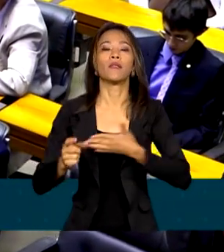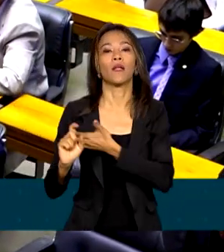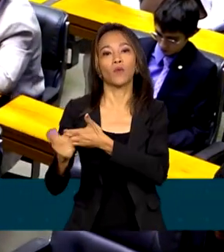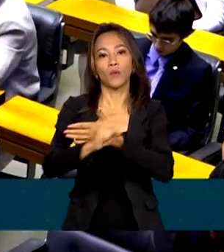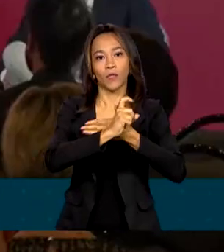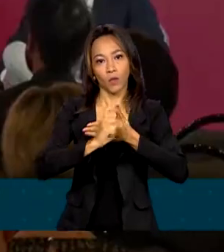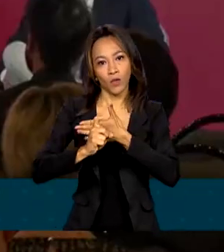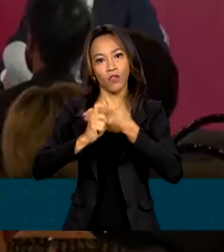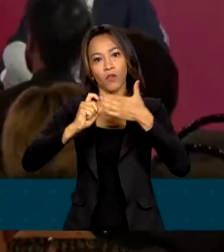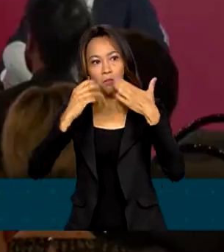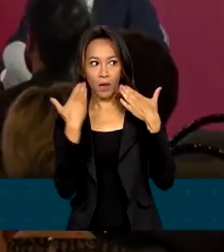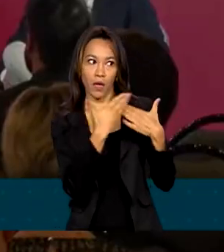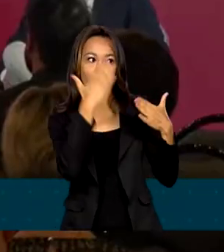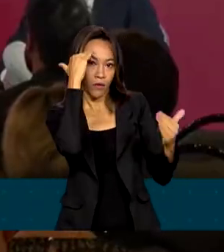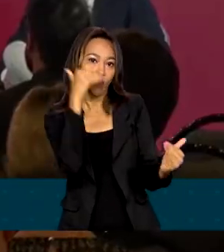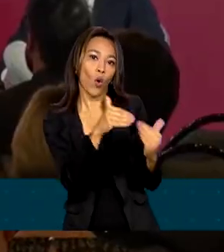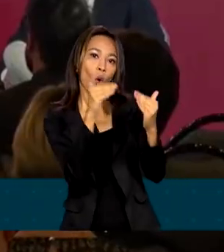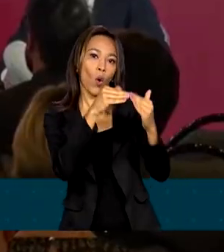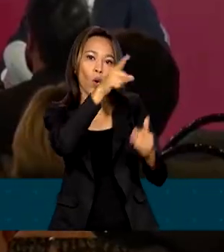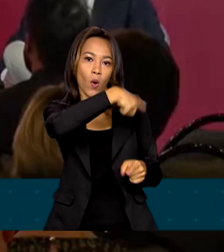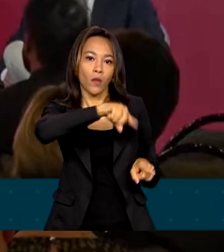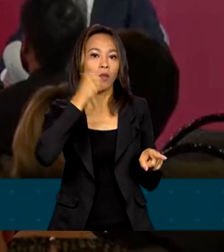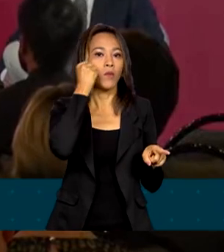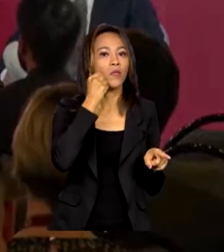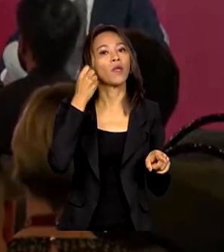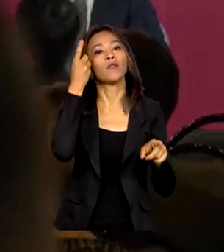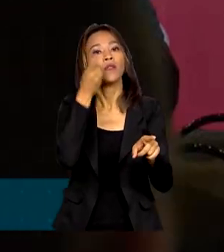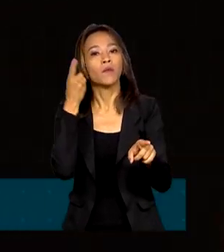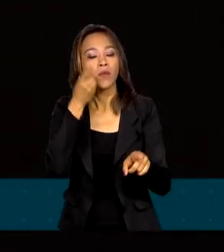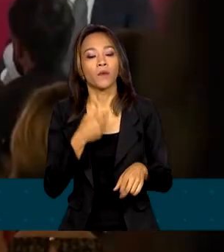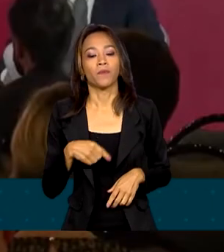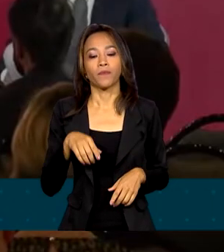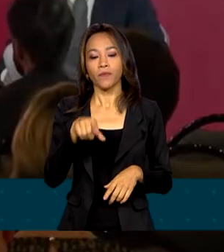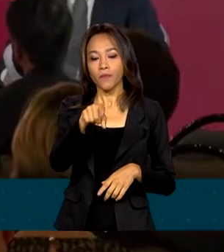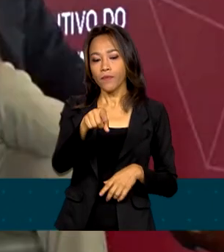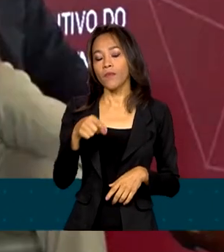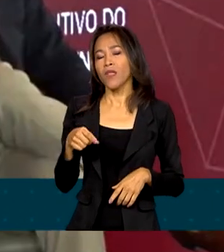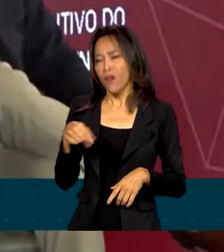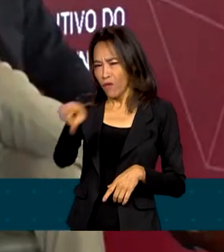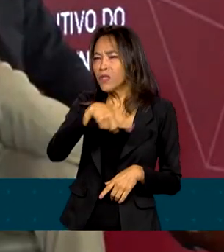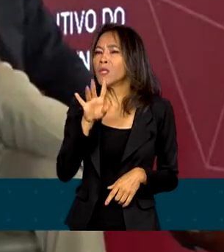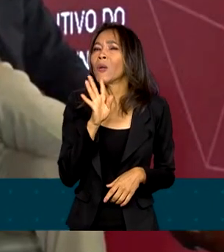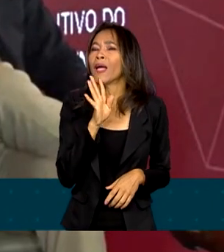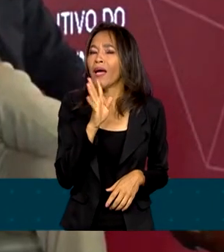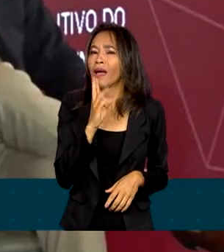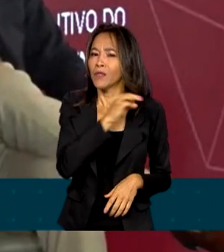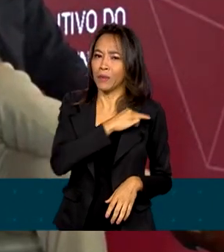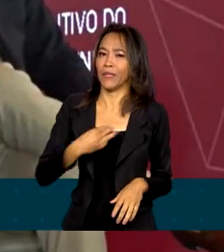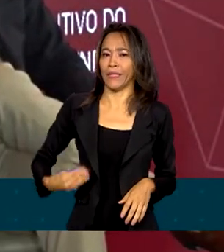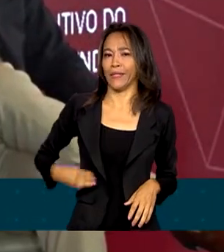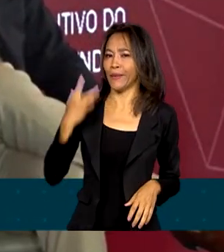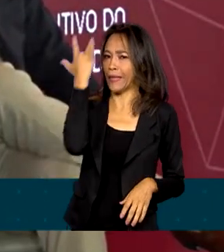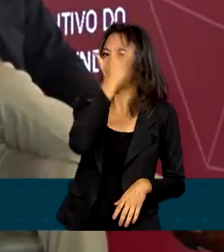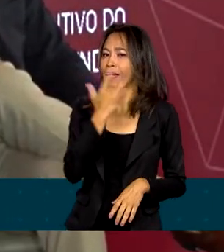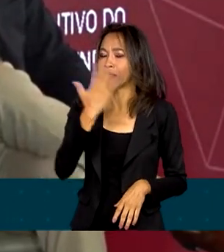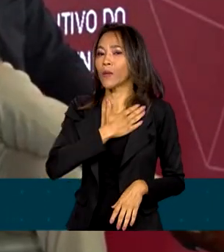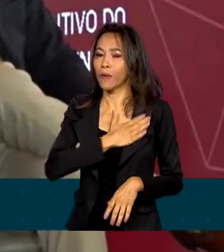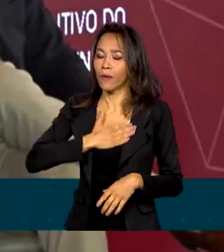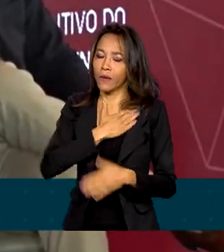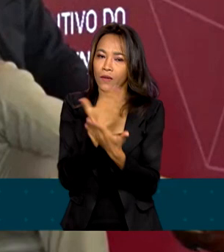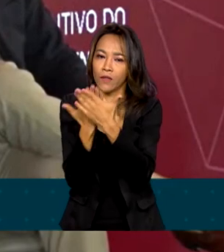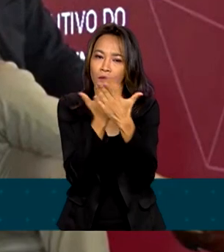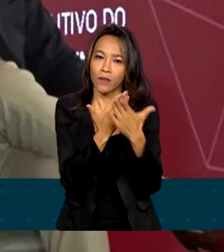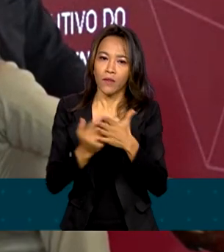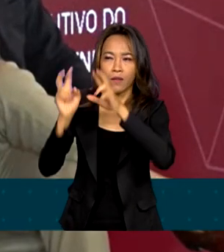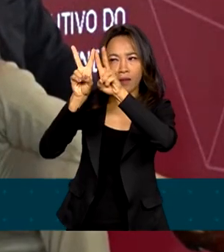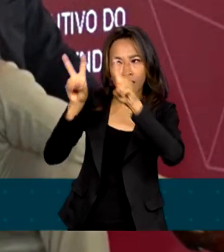parlamentares. Ele é fruto de muitos estudos. Vocês conhecem o perfil do Fernando Haddad, como é que ele é o ministro. Ele gosta muito de estudar esses temas e debater